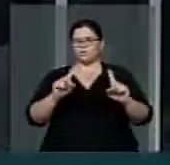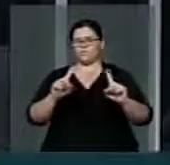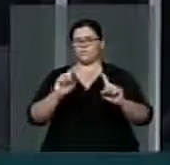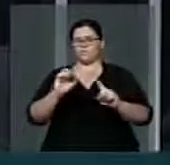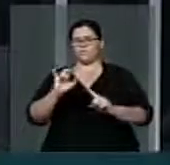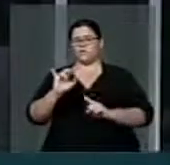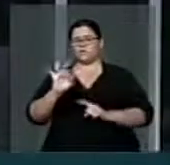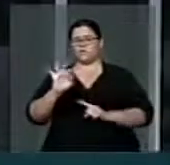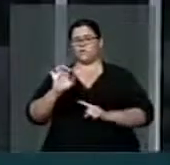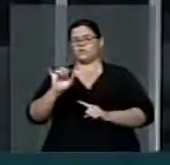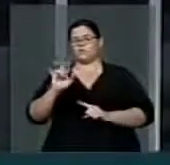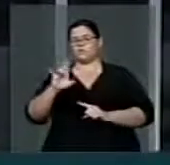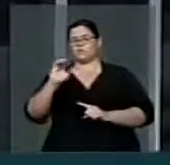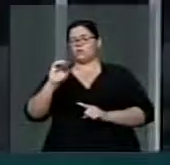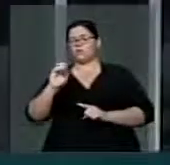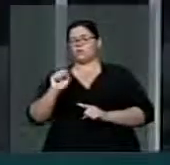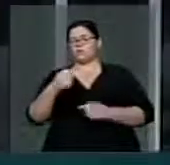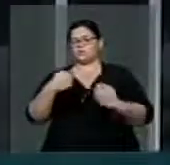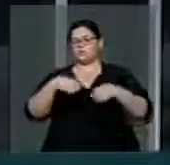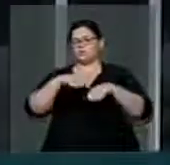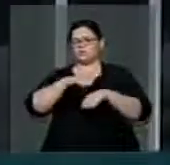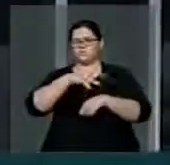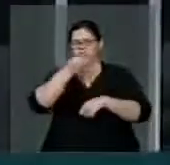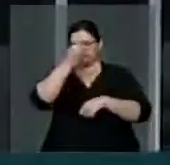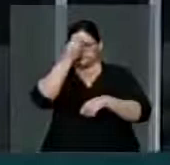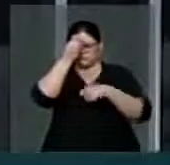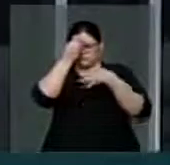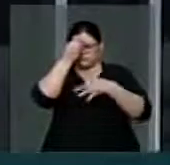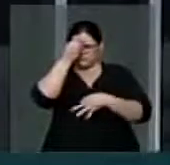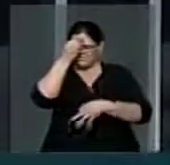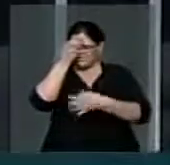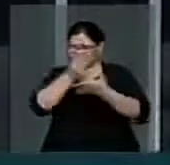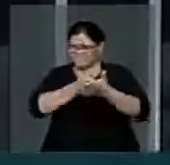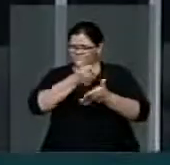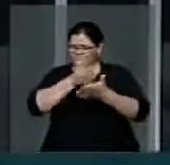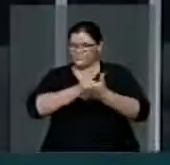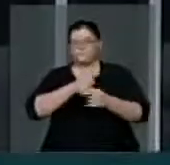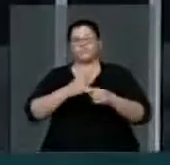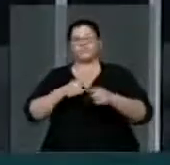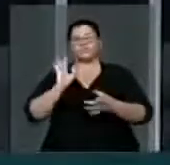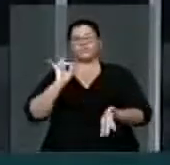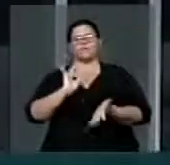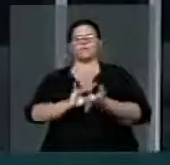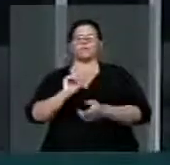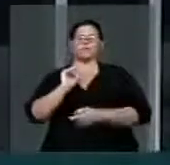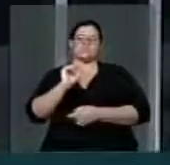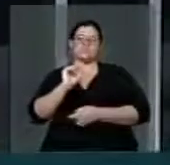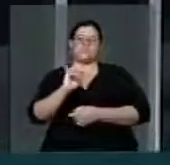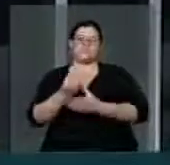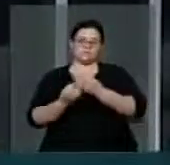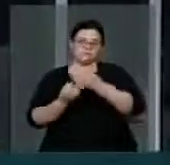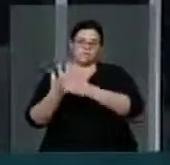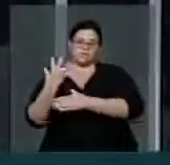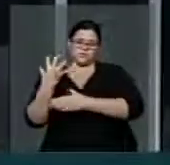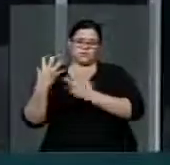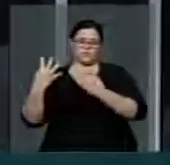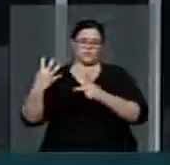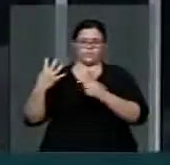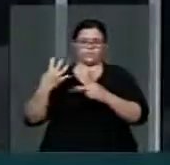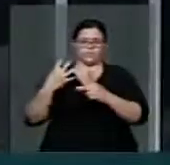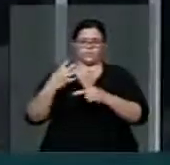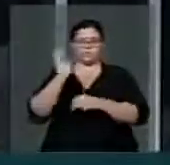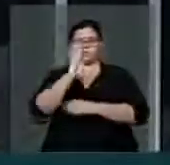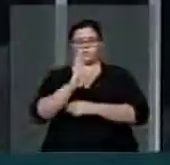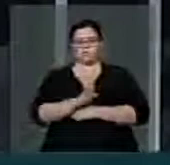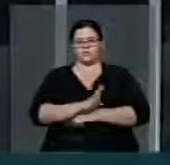critérios têm que ser absolutamente rigorosos, porque, na verdade, se criou no Brasil muito